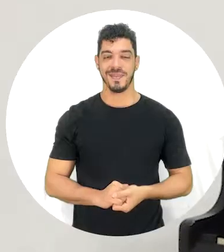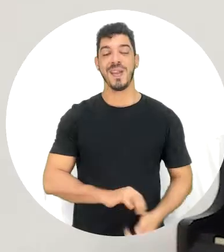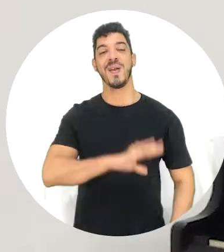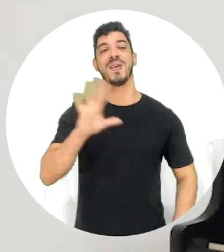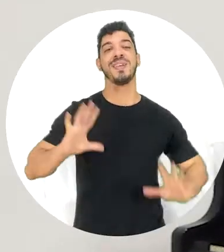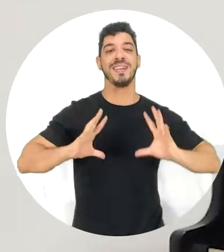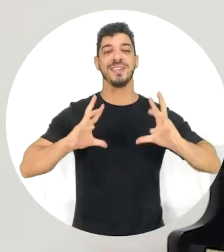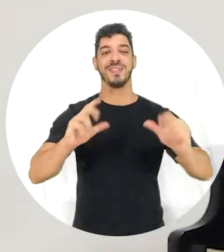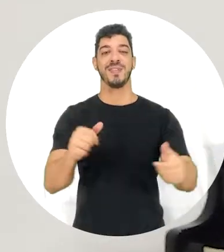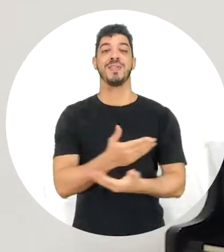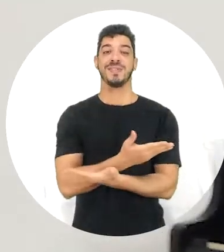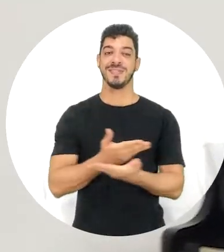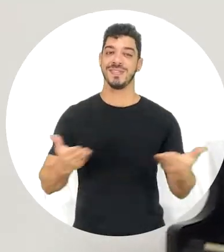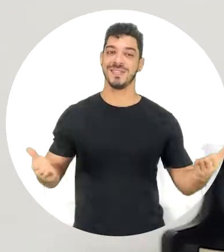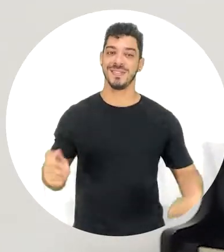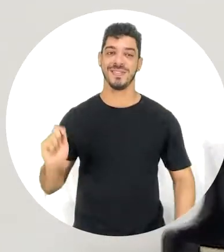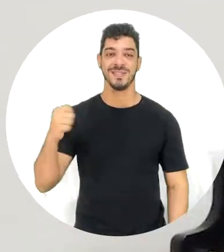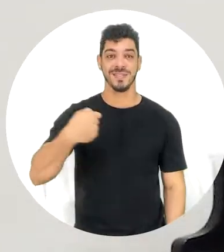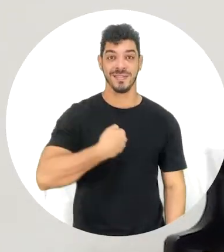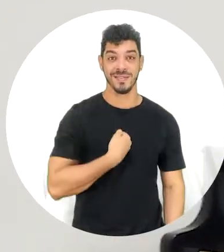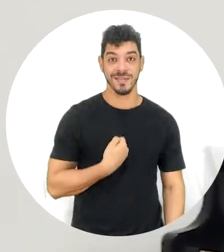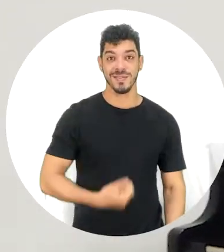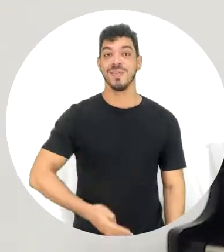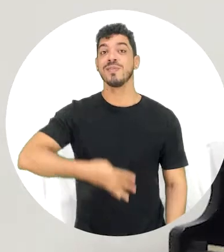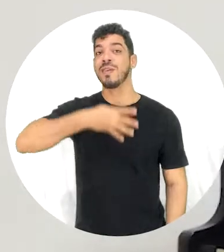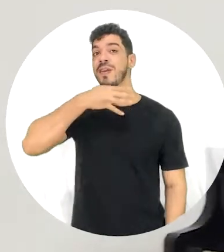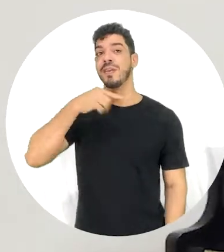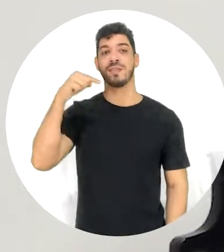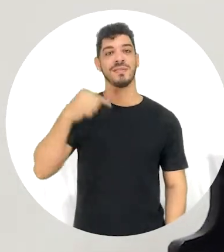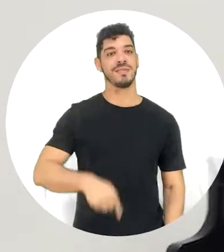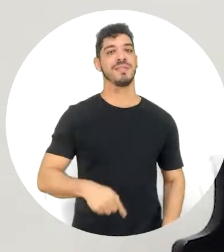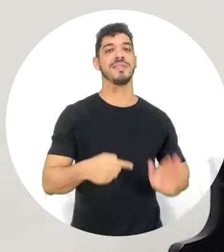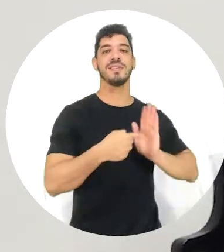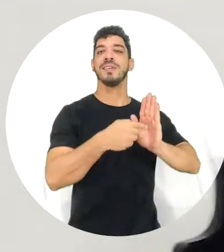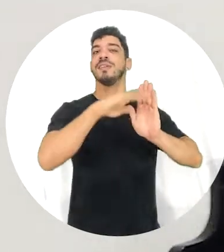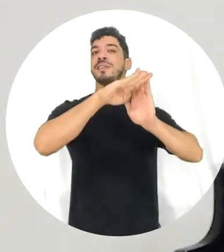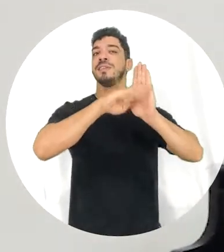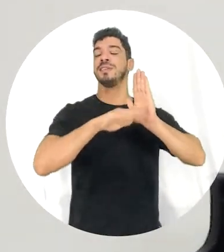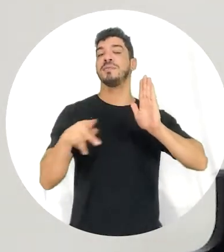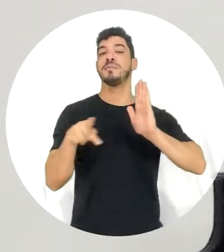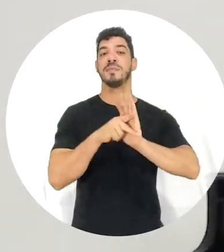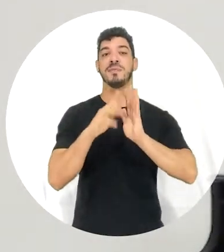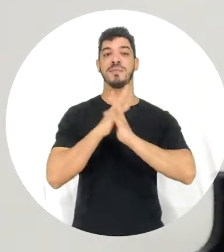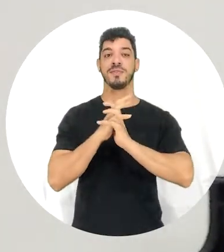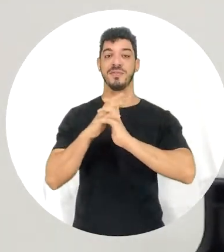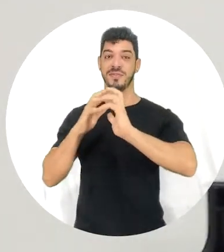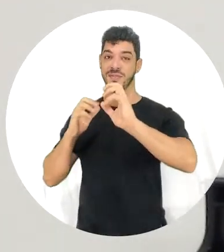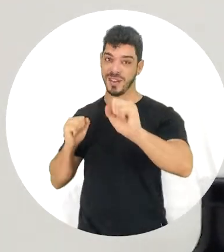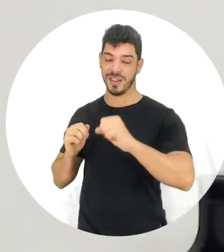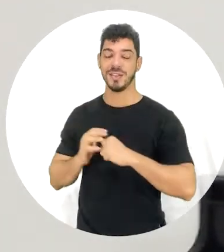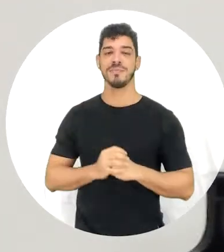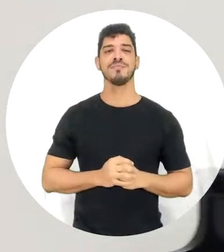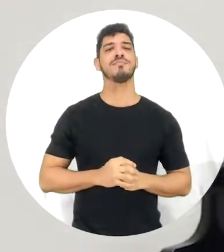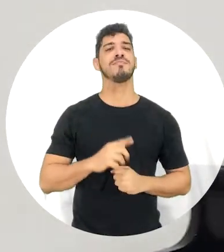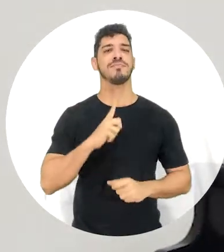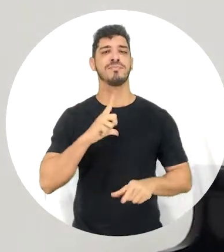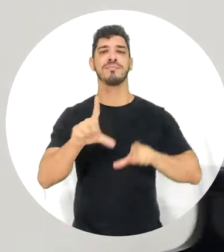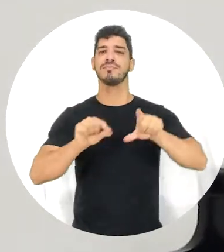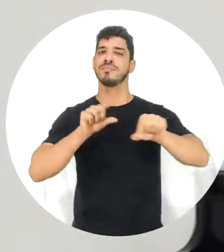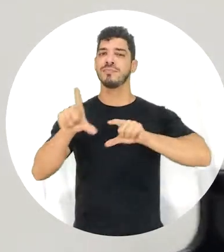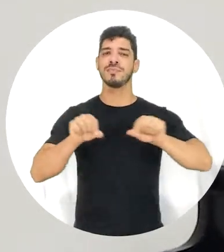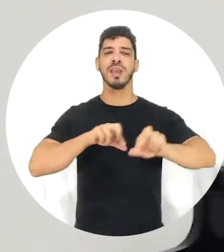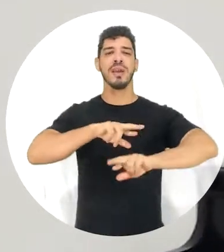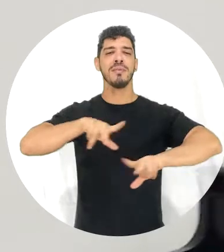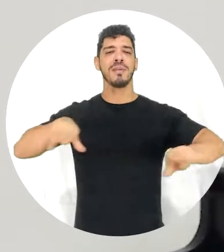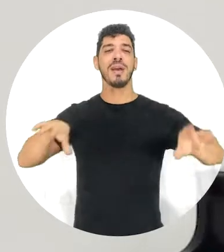Olá a todos, todas e todes! Eu sou o Jamarê Nogueira e essa é a Agenda Funesc, um mói de